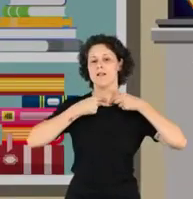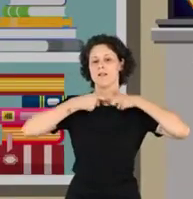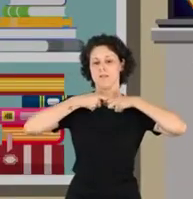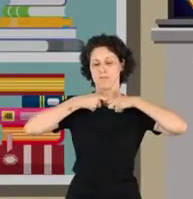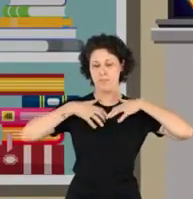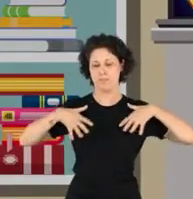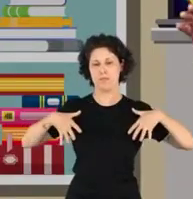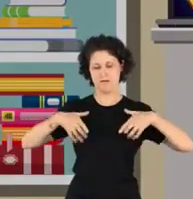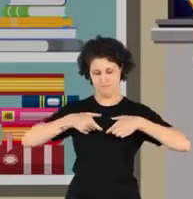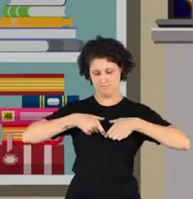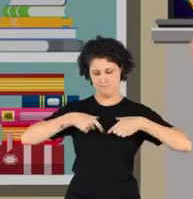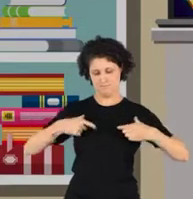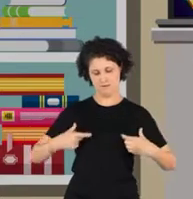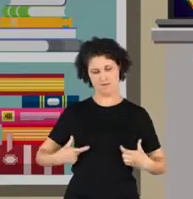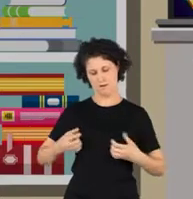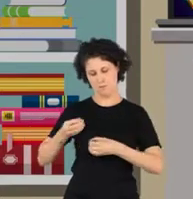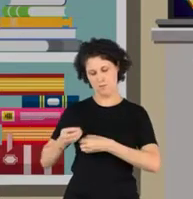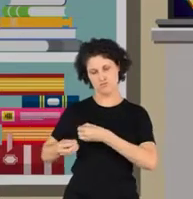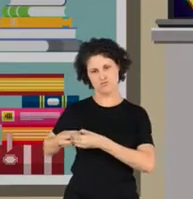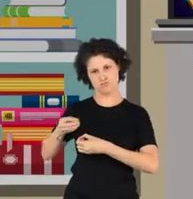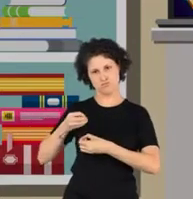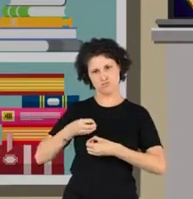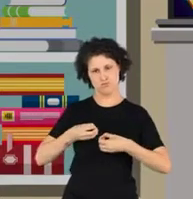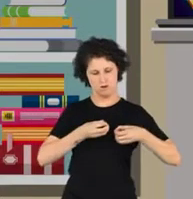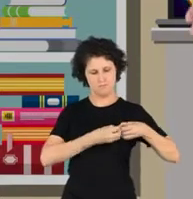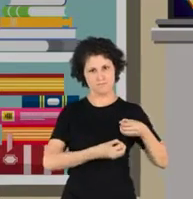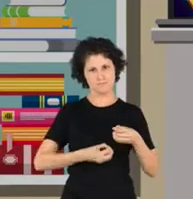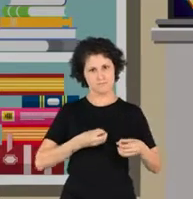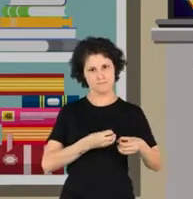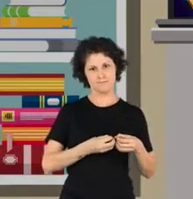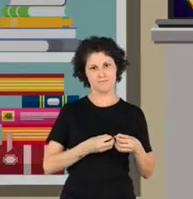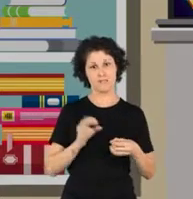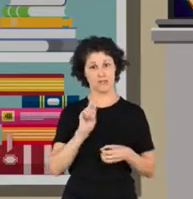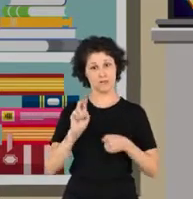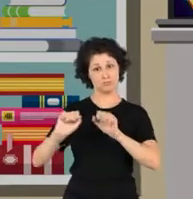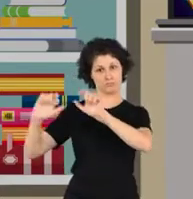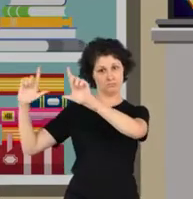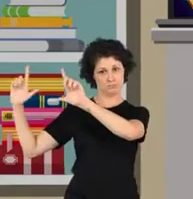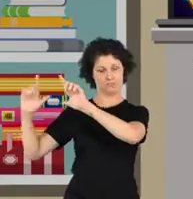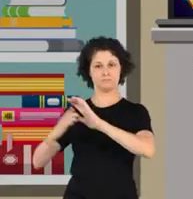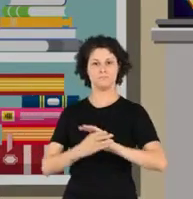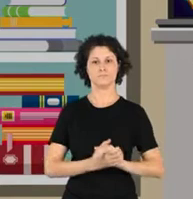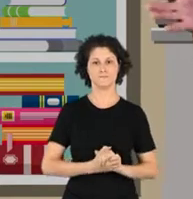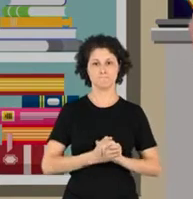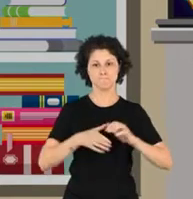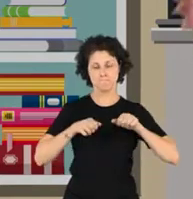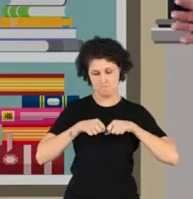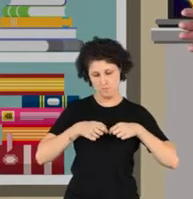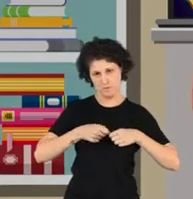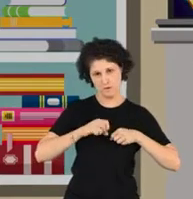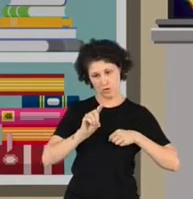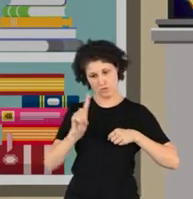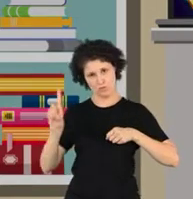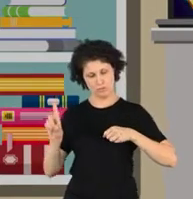A traqueia é um tubo cheio de anéis que se bifurcam em dois tubos menores, chamados de brônquios. Os brônquios